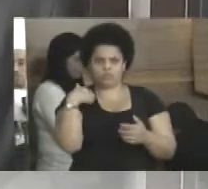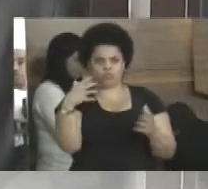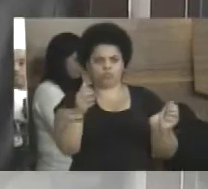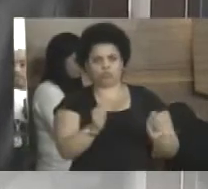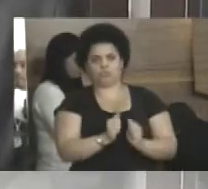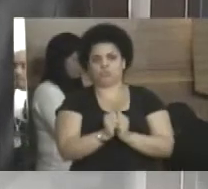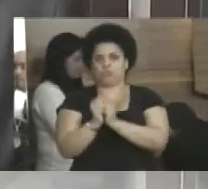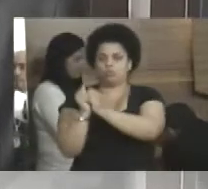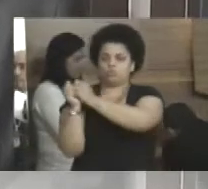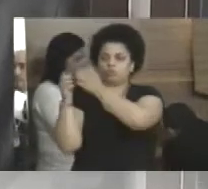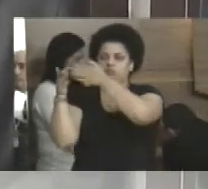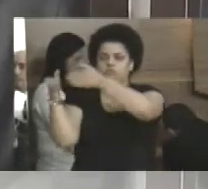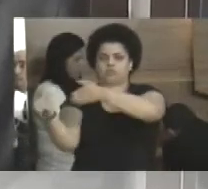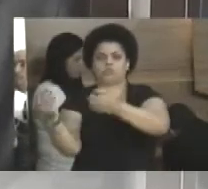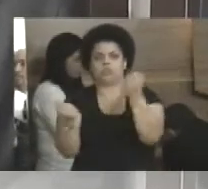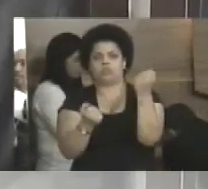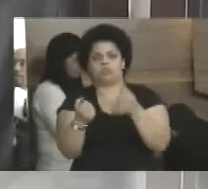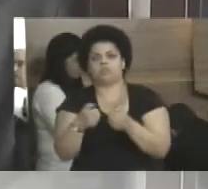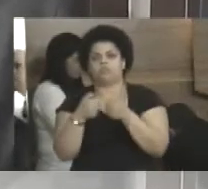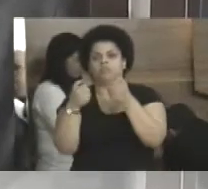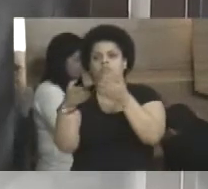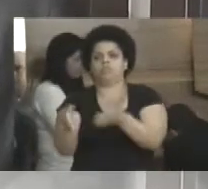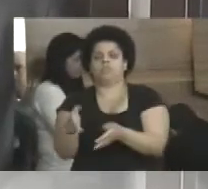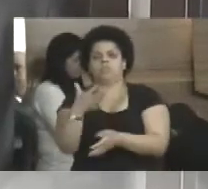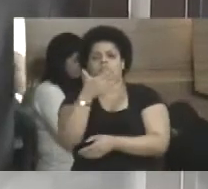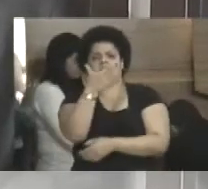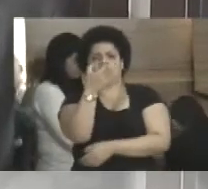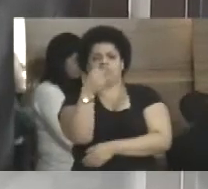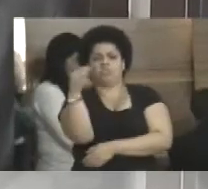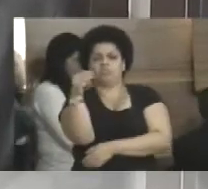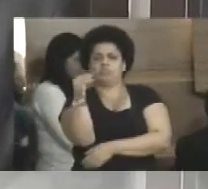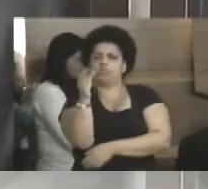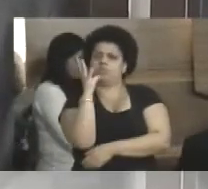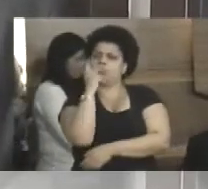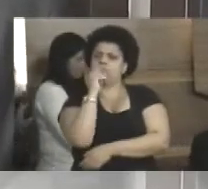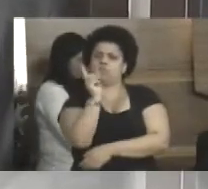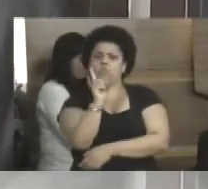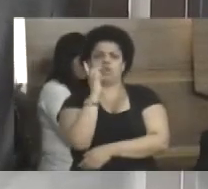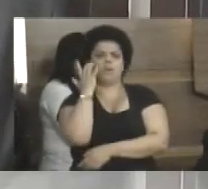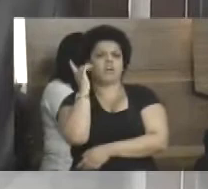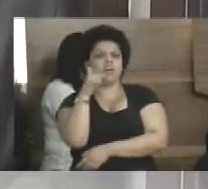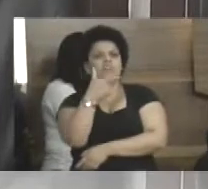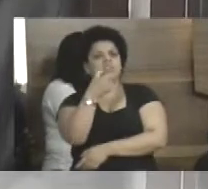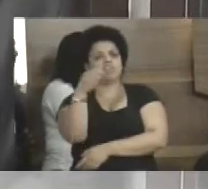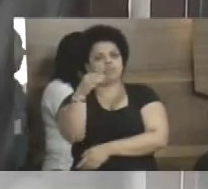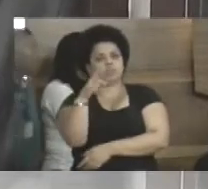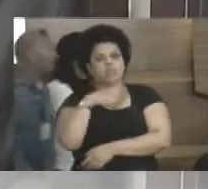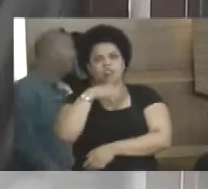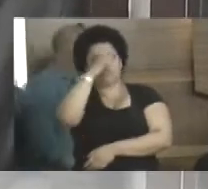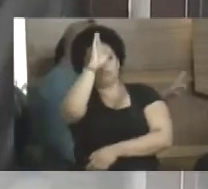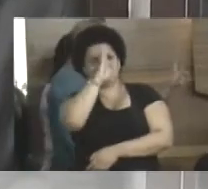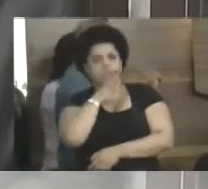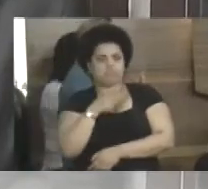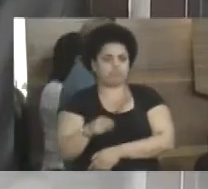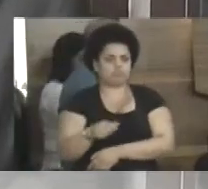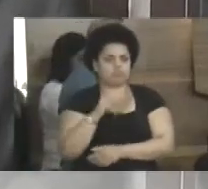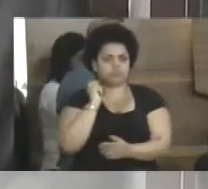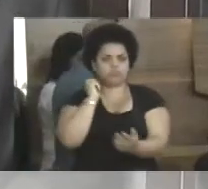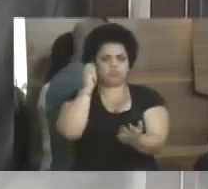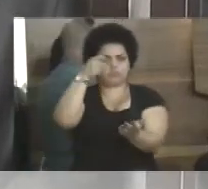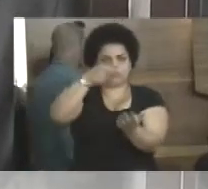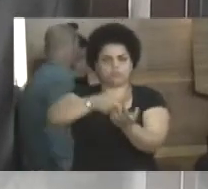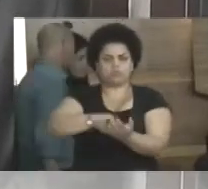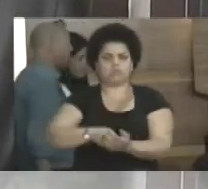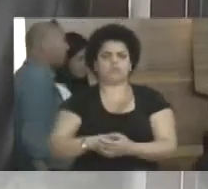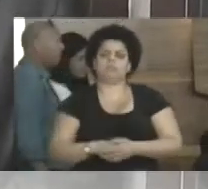lá, eu fui no carro da pessoa e não demorou nem 20 minutos, acho que é a hora que tem para sair de lá. Você paga